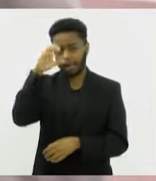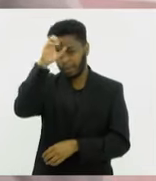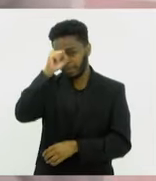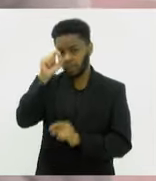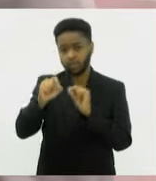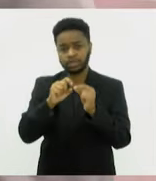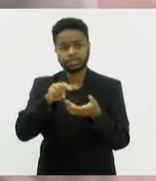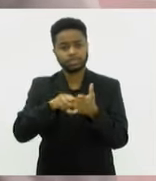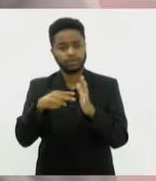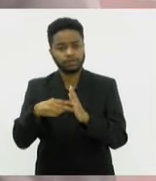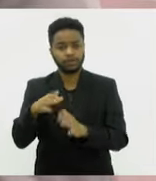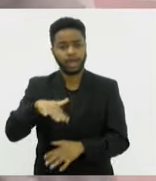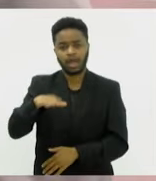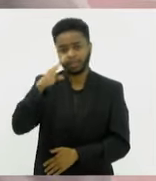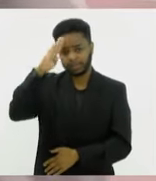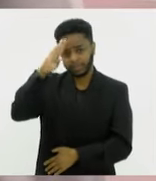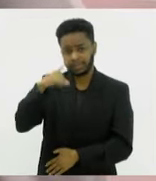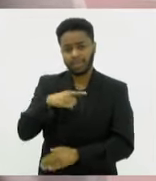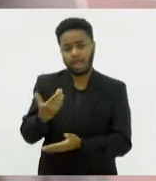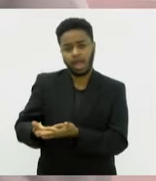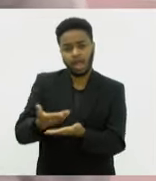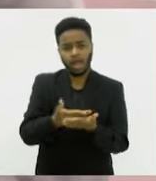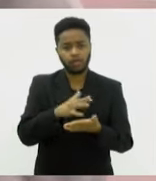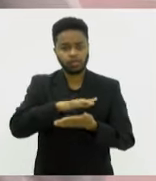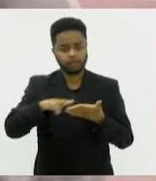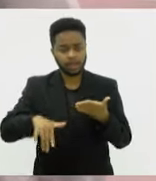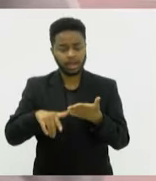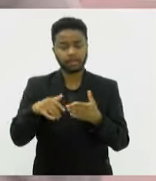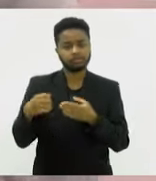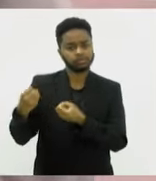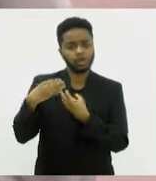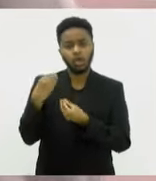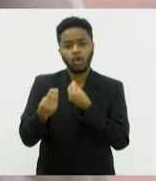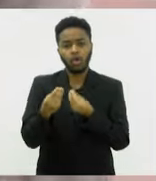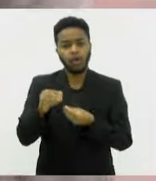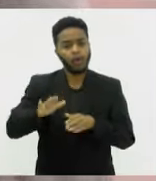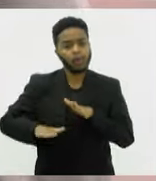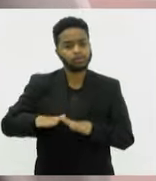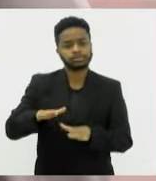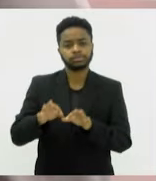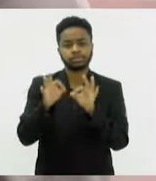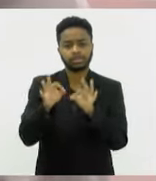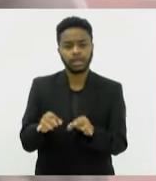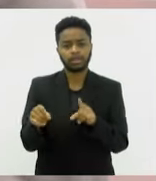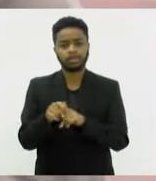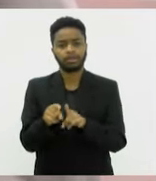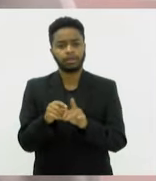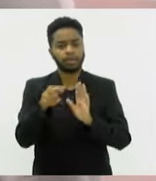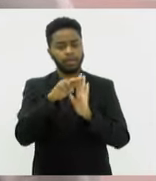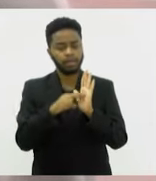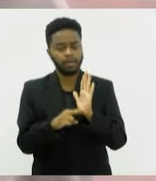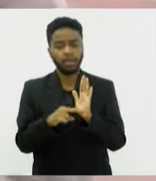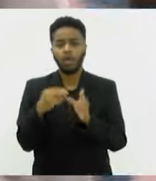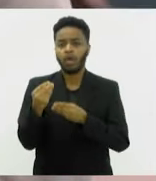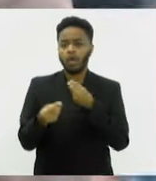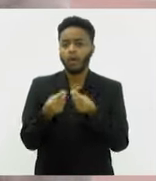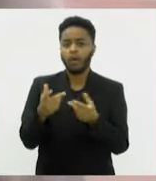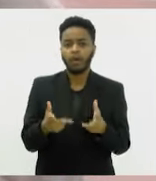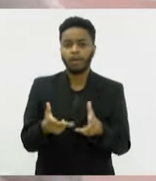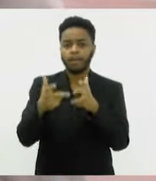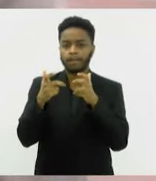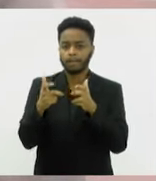militarismo. Tivemos várias aulas, né? Como aprender a marchar, disciplinas. Como reconhecer, né?